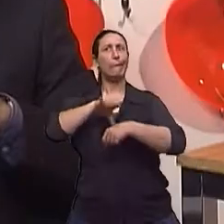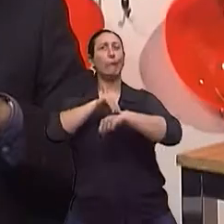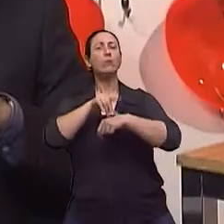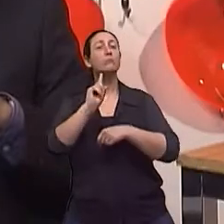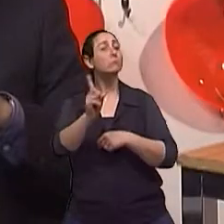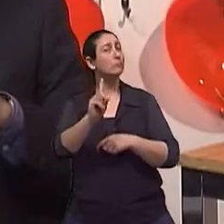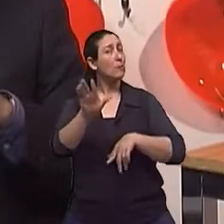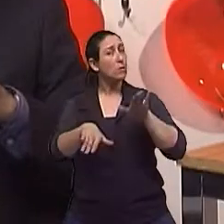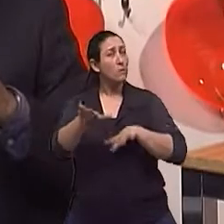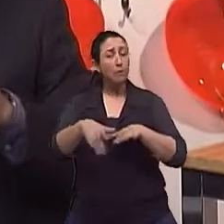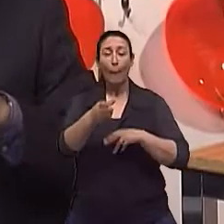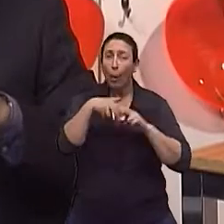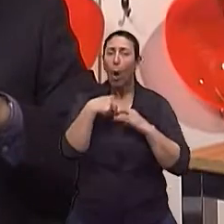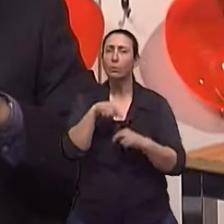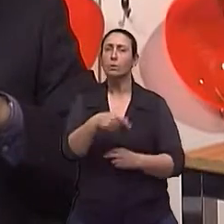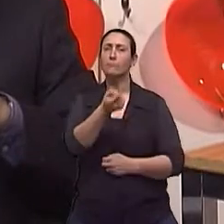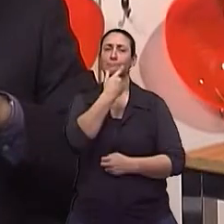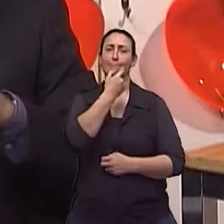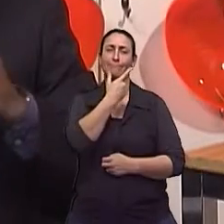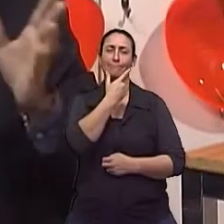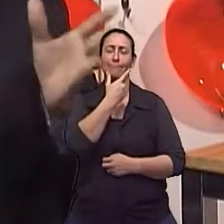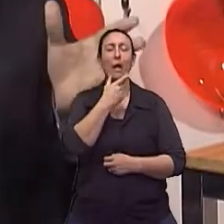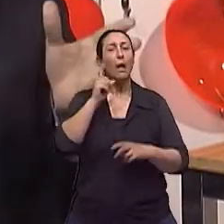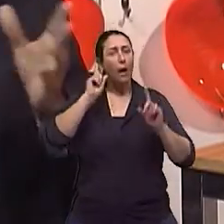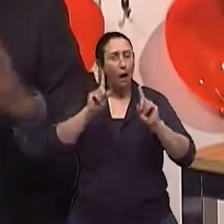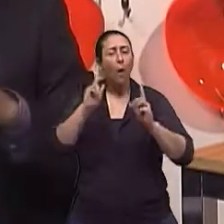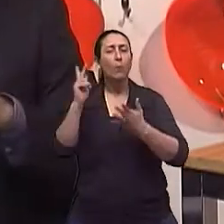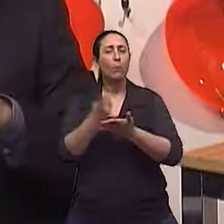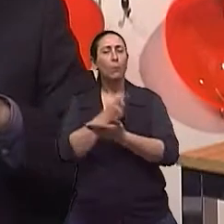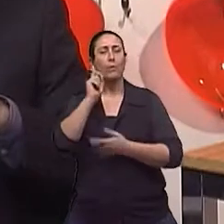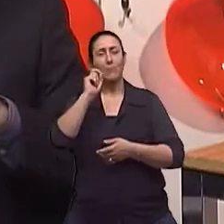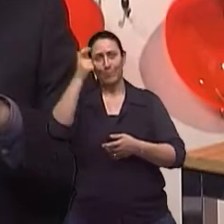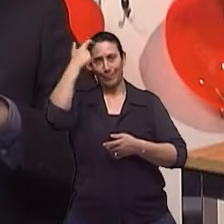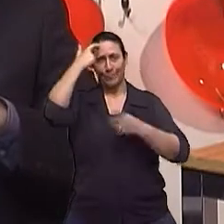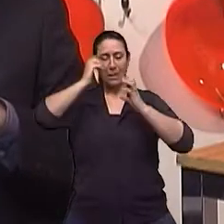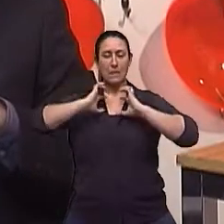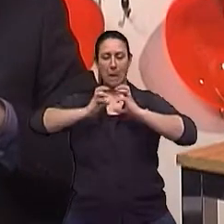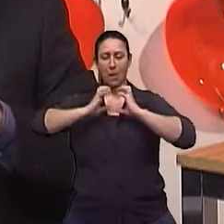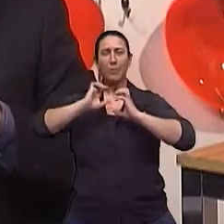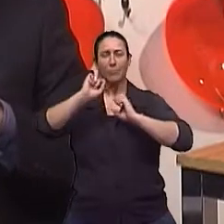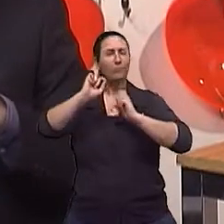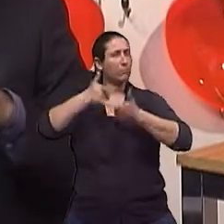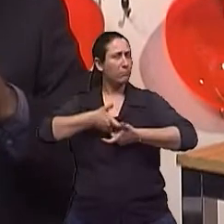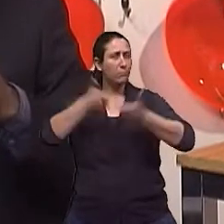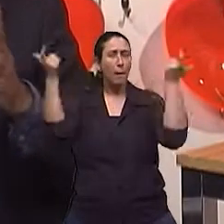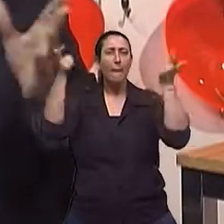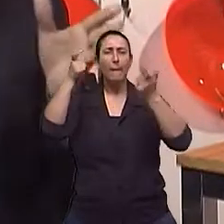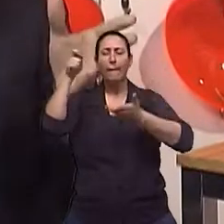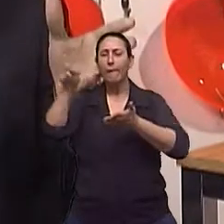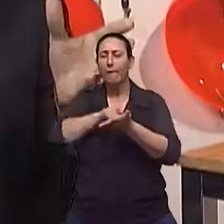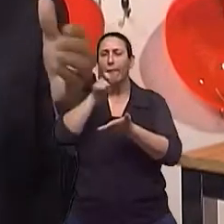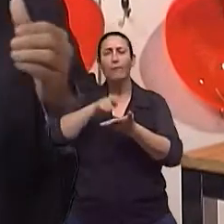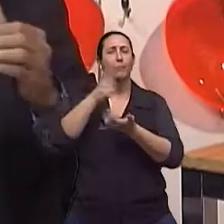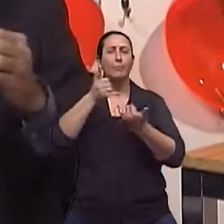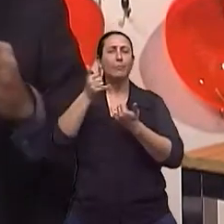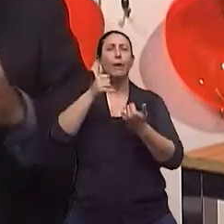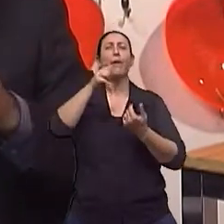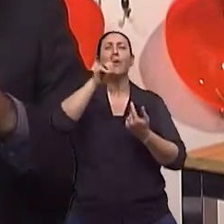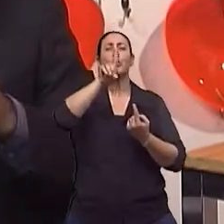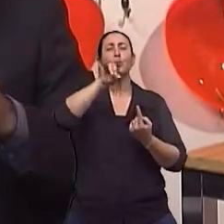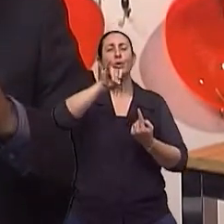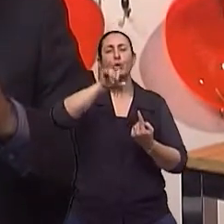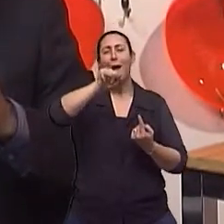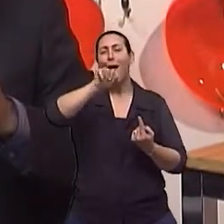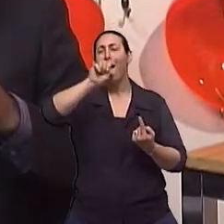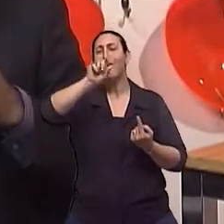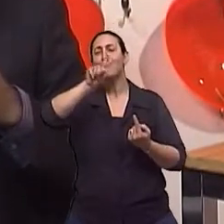que muitos medicamentos que agem no cérebro, incluindo um dos mais prescritos no Brasil, clonazepam, rivotril, esses remédios de